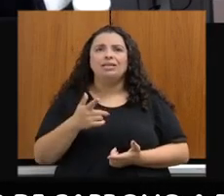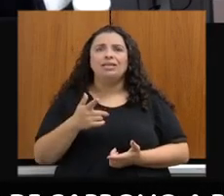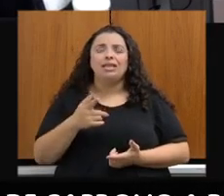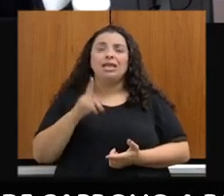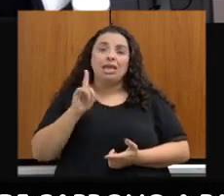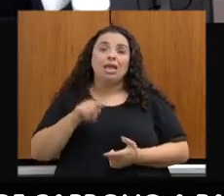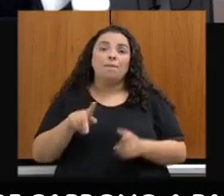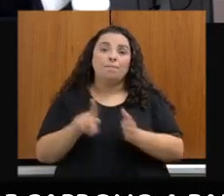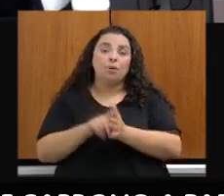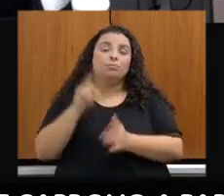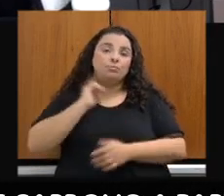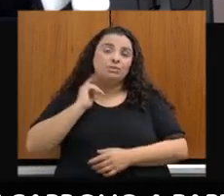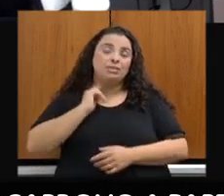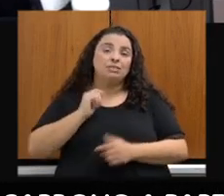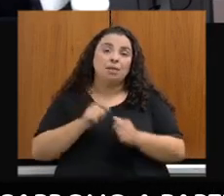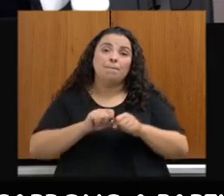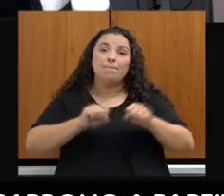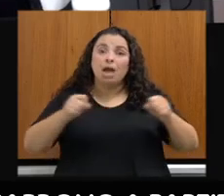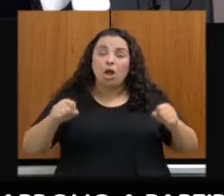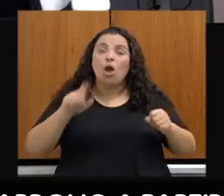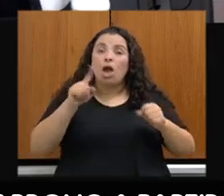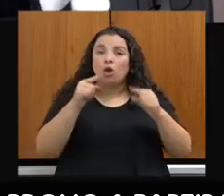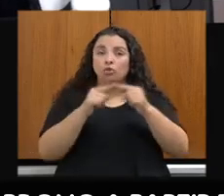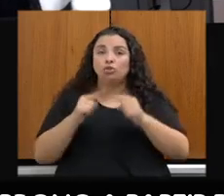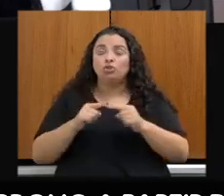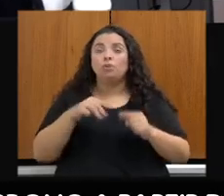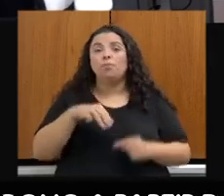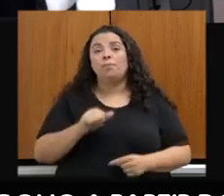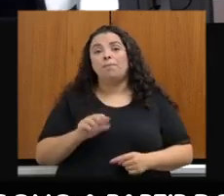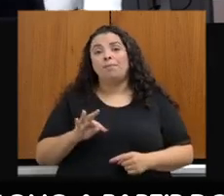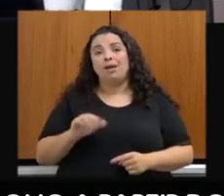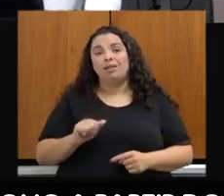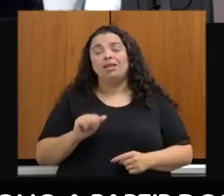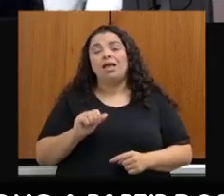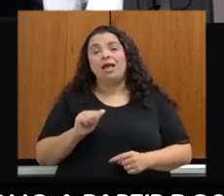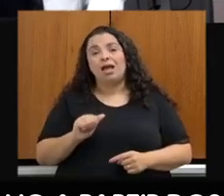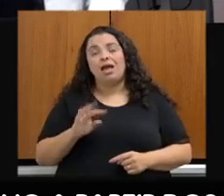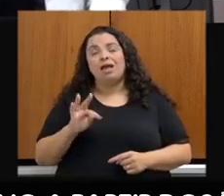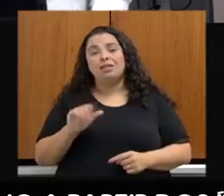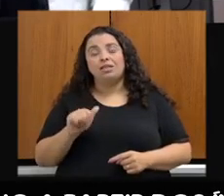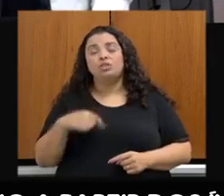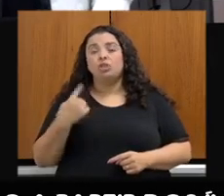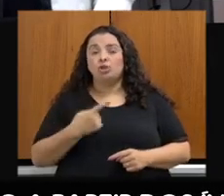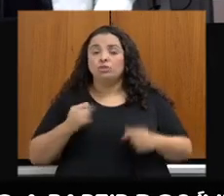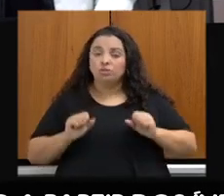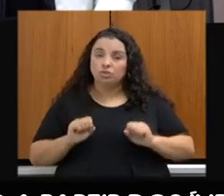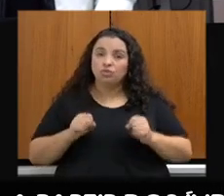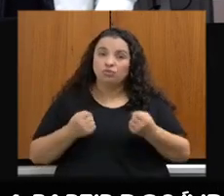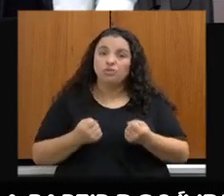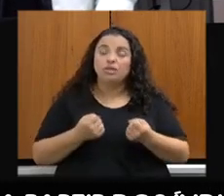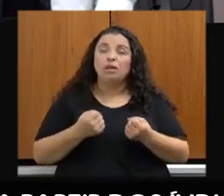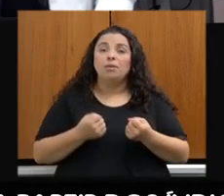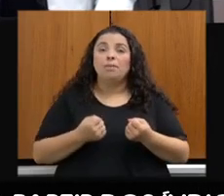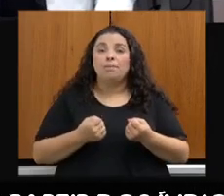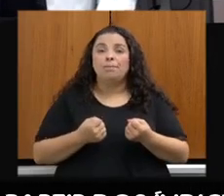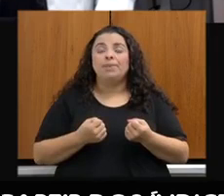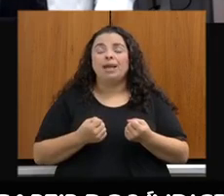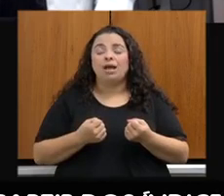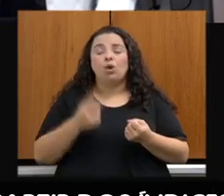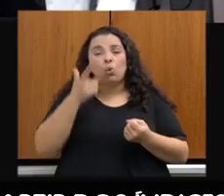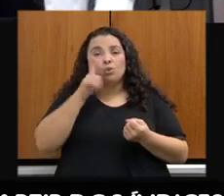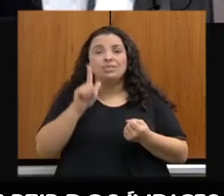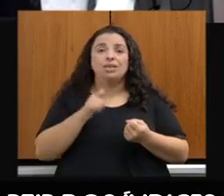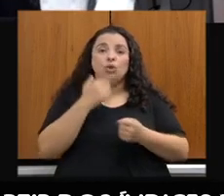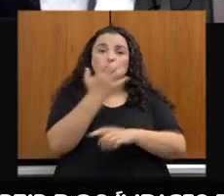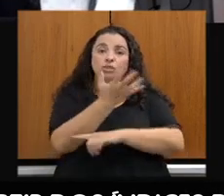é a maior área remanescente de Mata Atlântica de todo o Brasil, um grande esforço para que nós possamos chegar ao desmatamento irregular zero no estado de